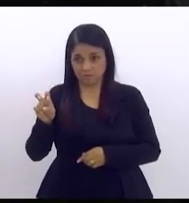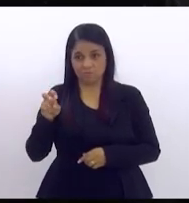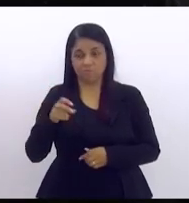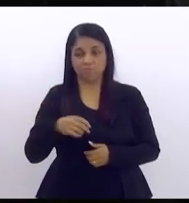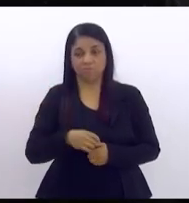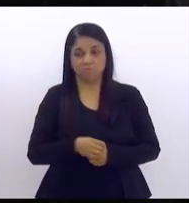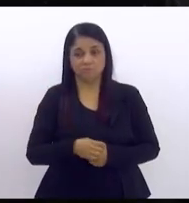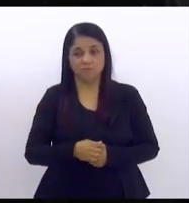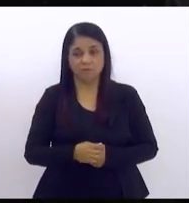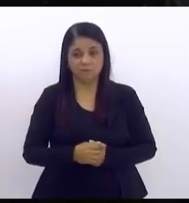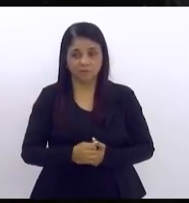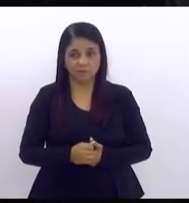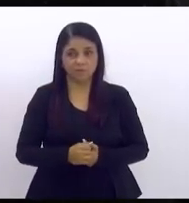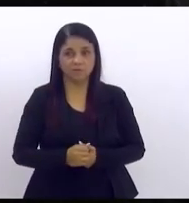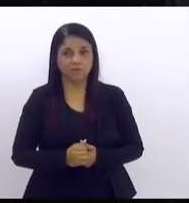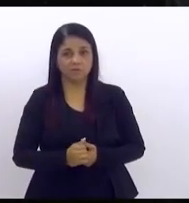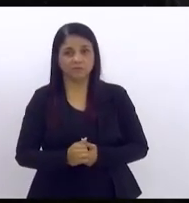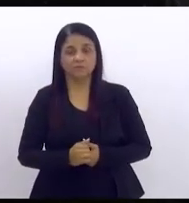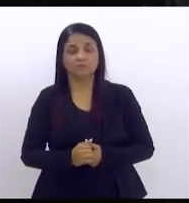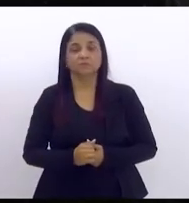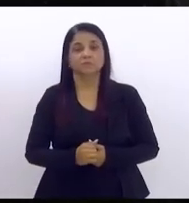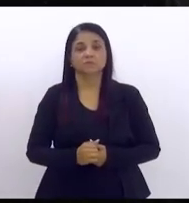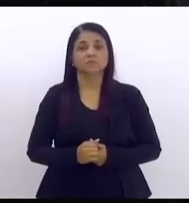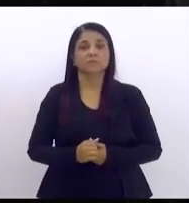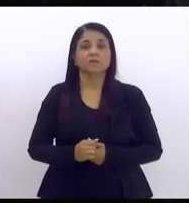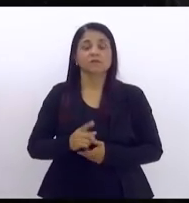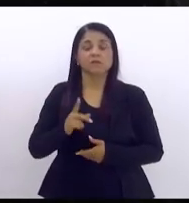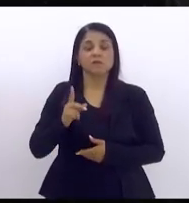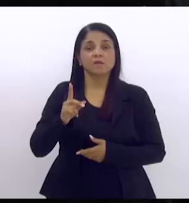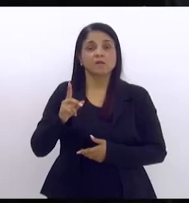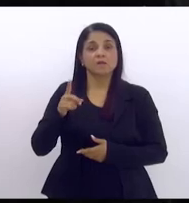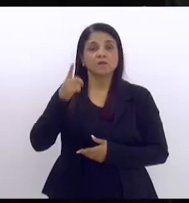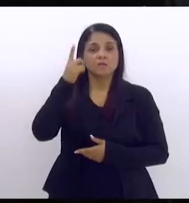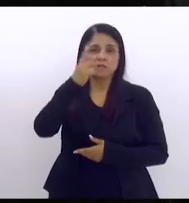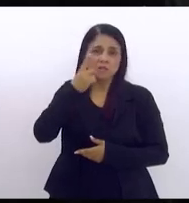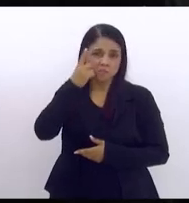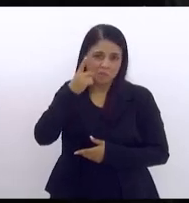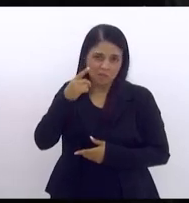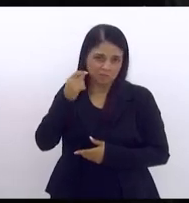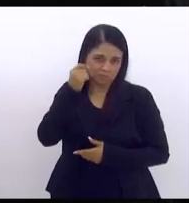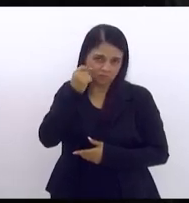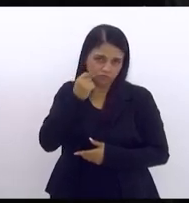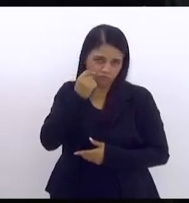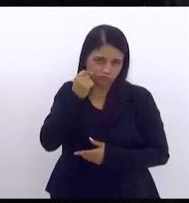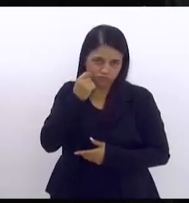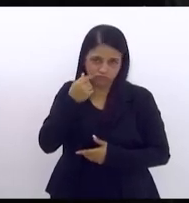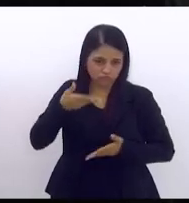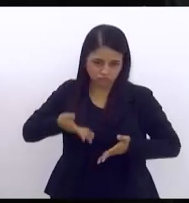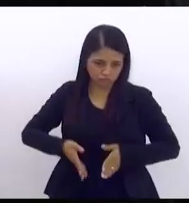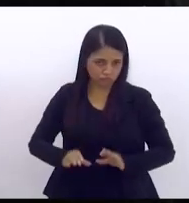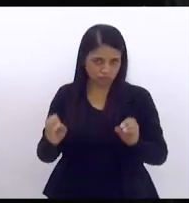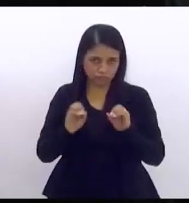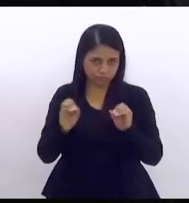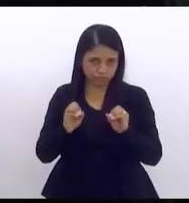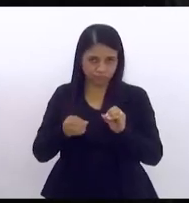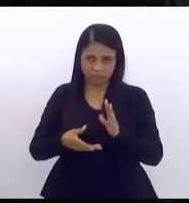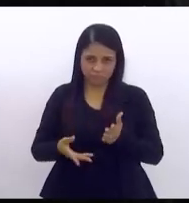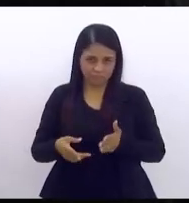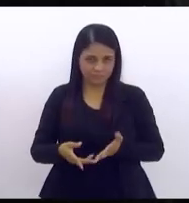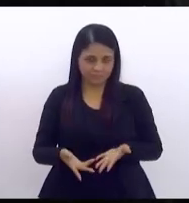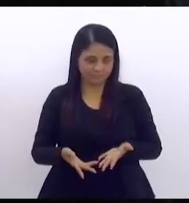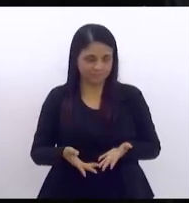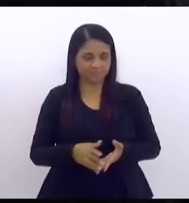seguramente quando o deputado Ratinho não tinha nascido nem tão pouco senhor presidente